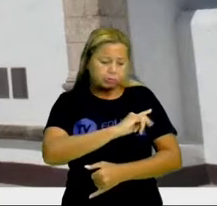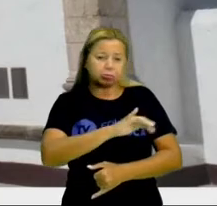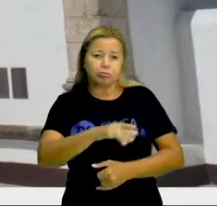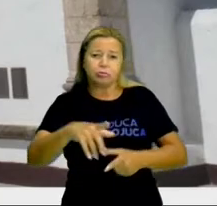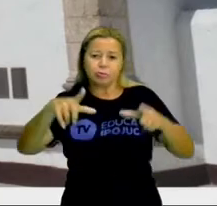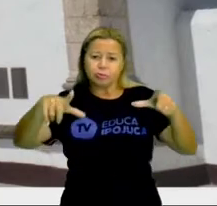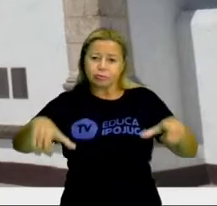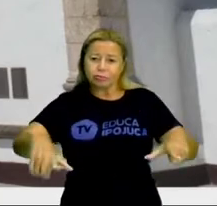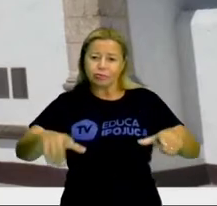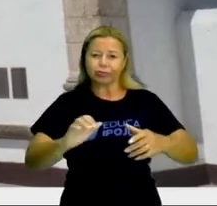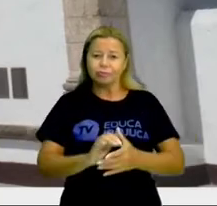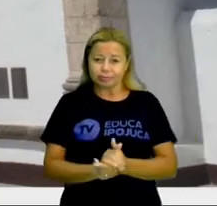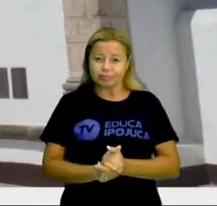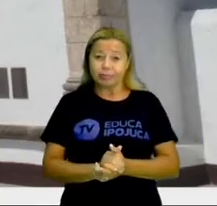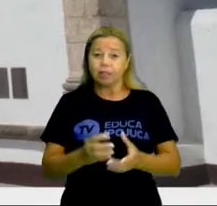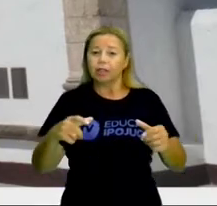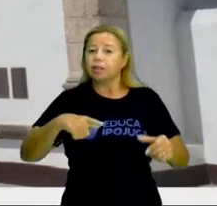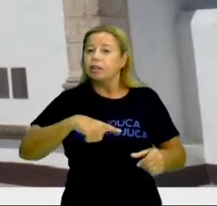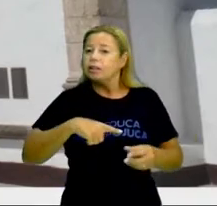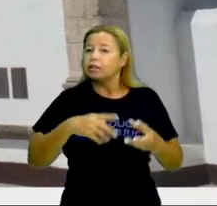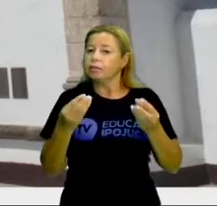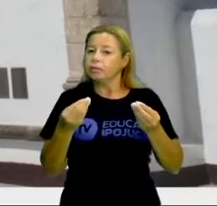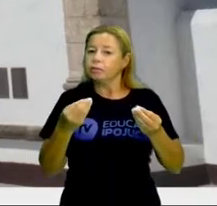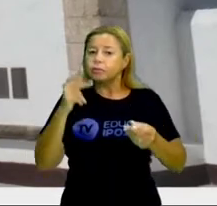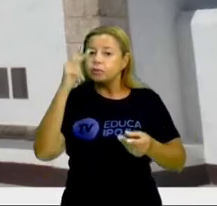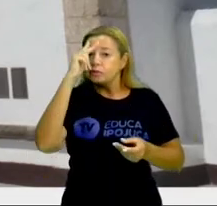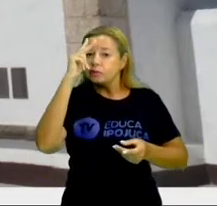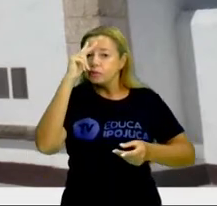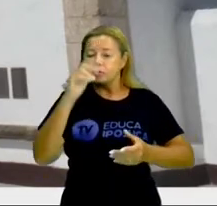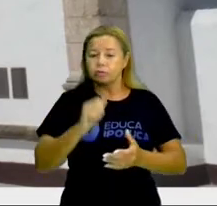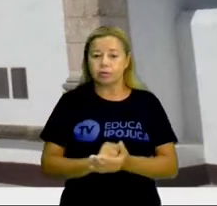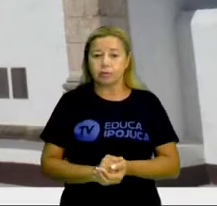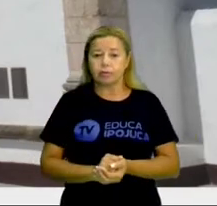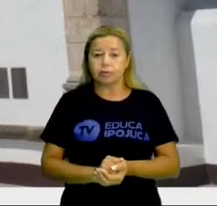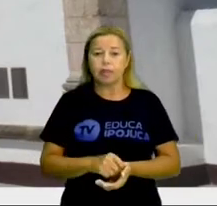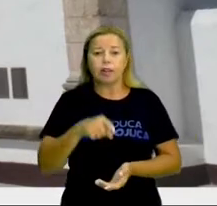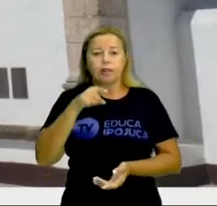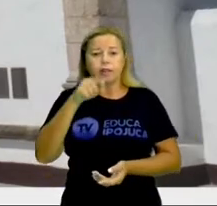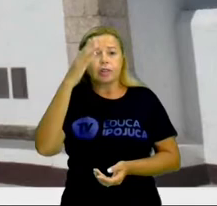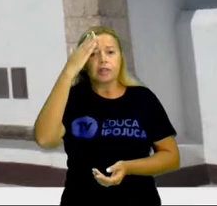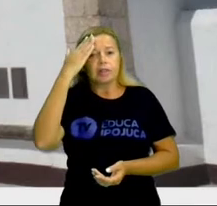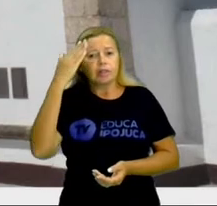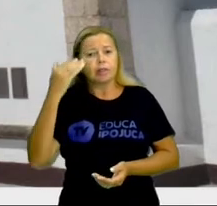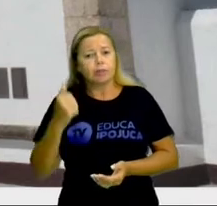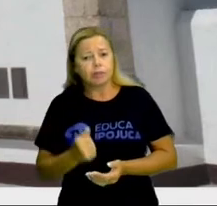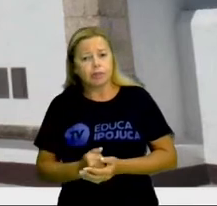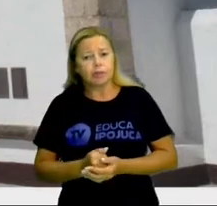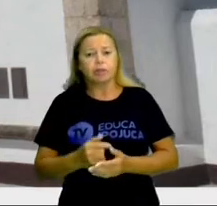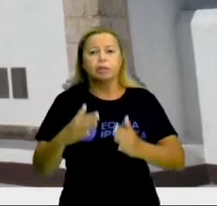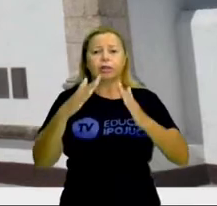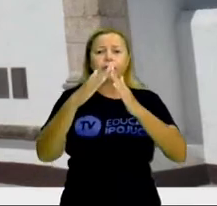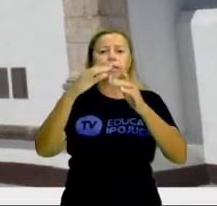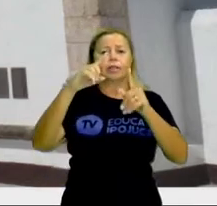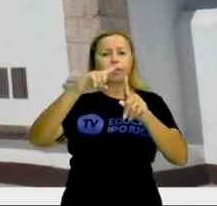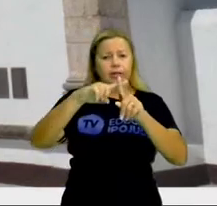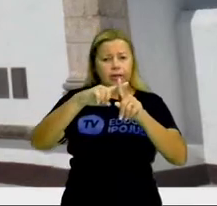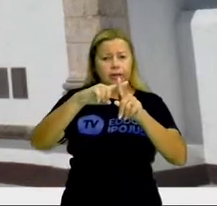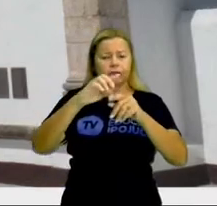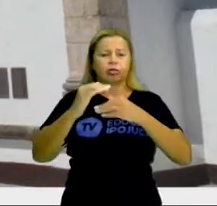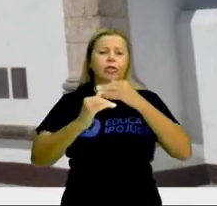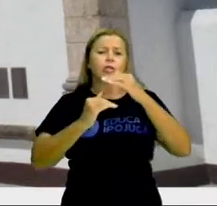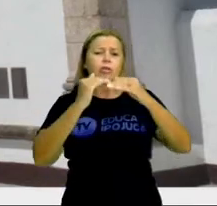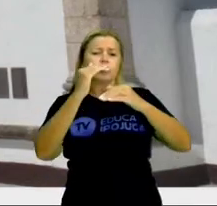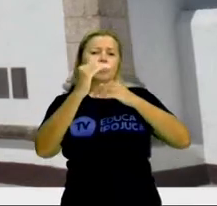história. Pois é. Vocês sabem que a Igreja tem a construção de muitos e muitos anos.